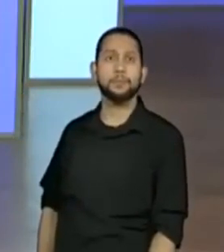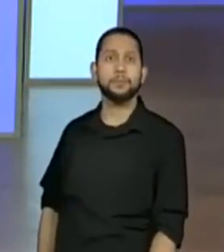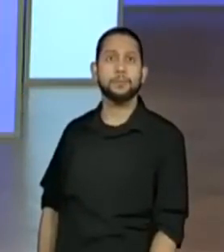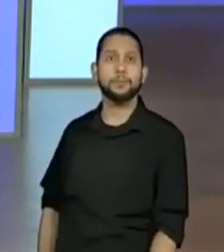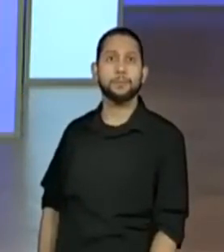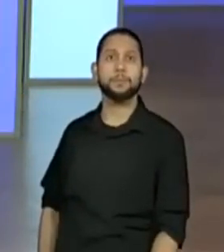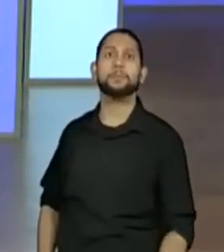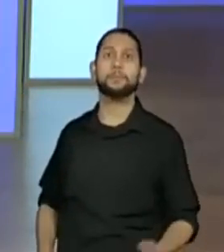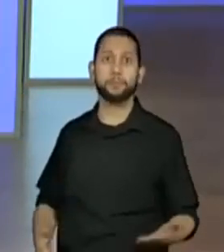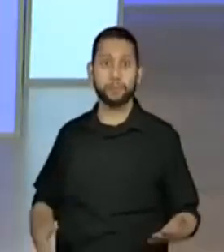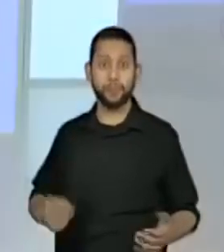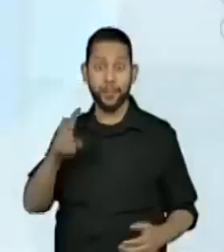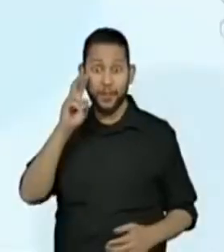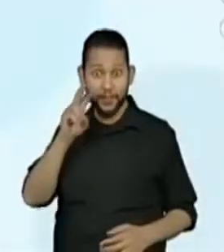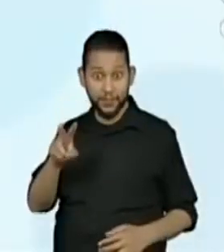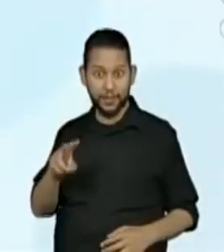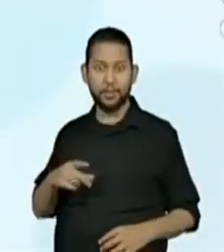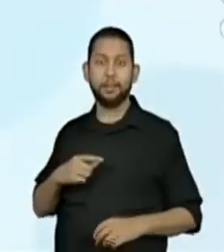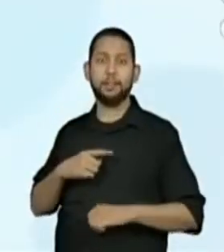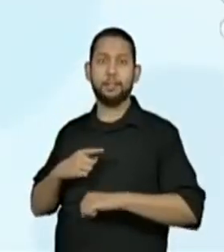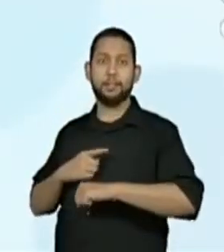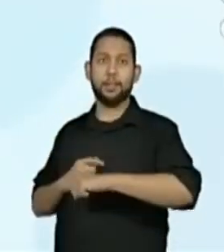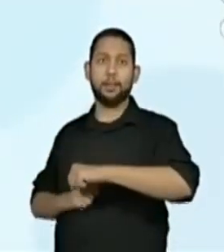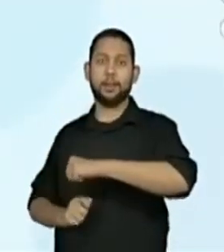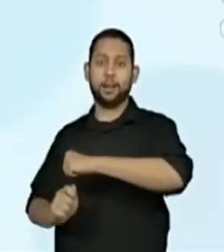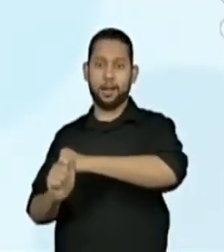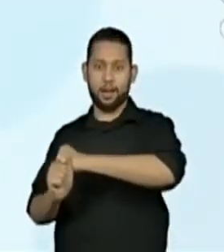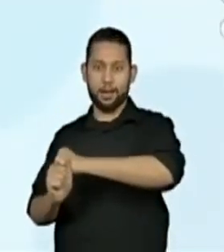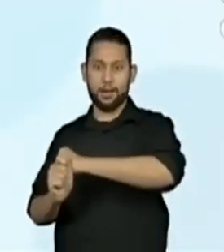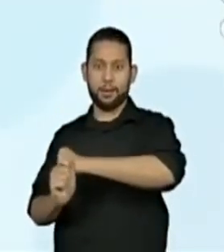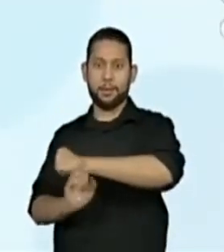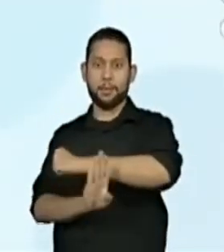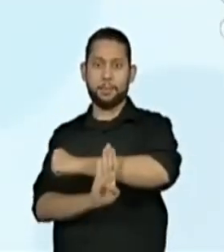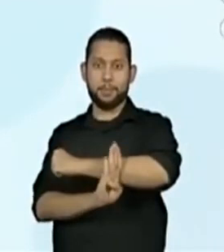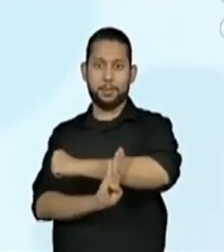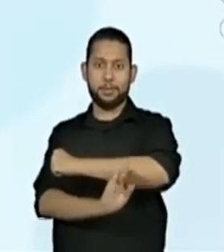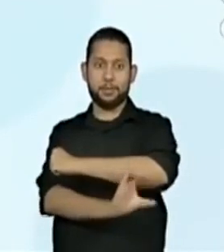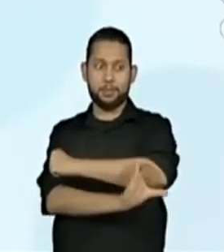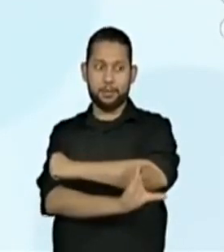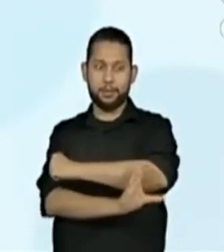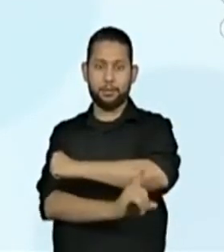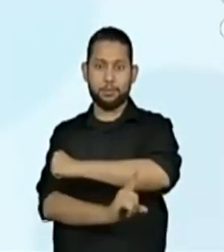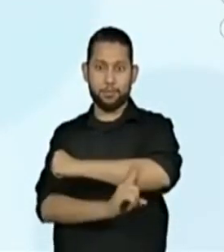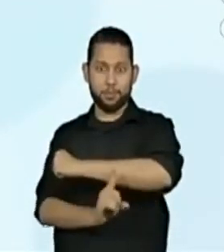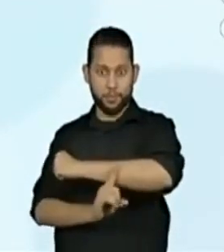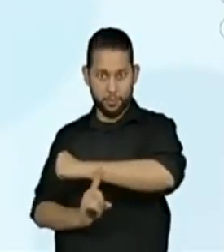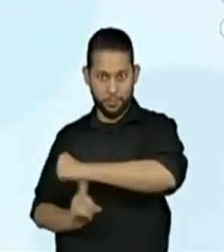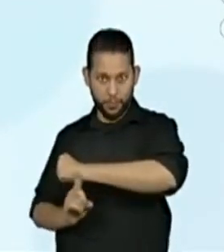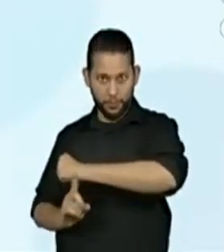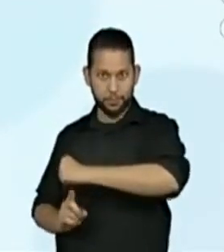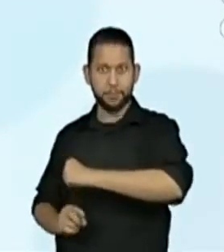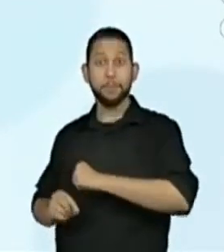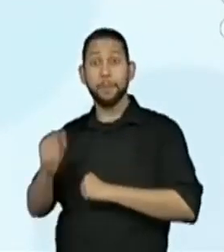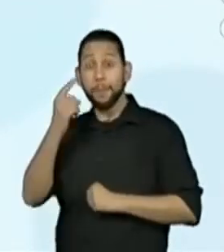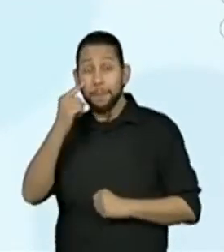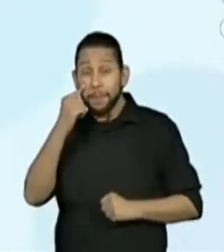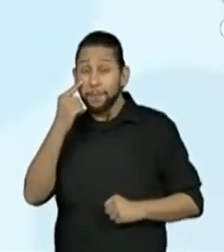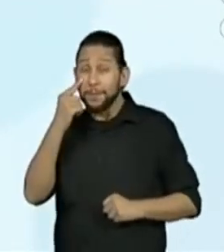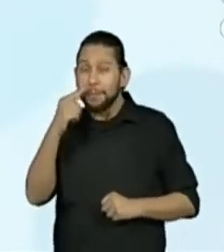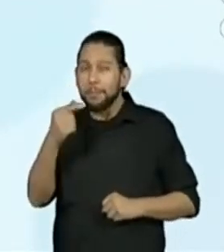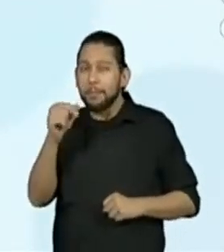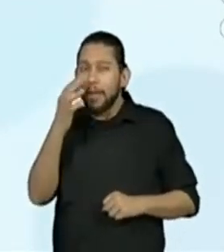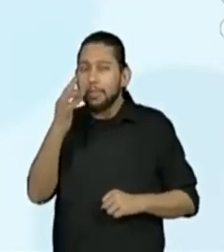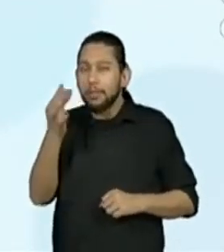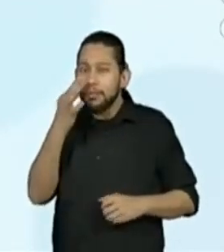Os pontos na reta numérica. Temos aí uma régua e temos alguns pontos